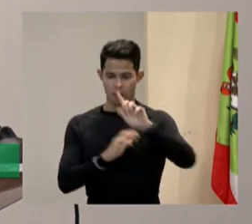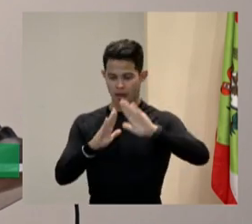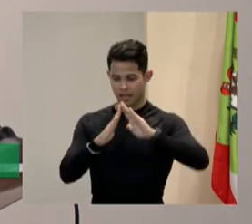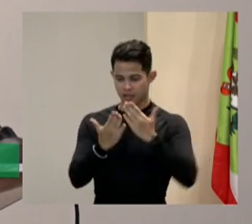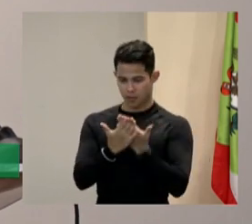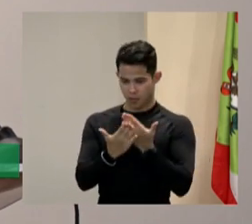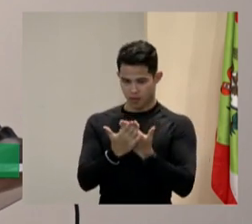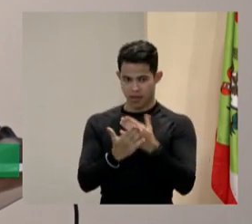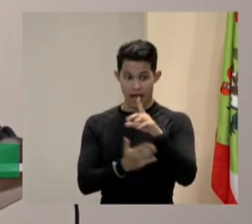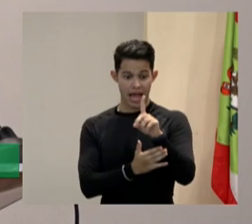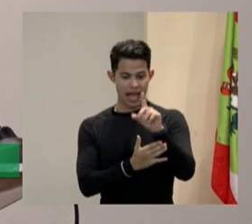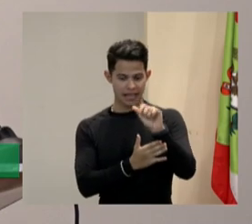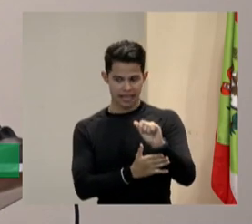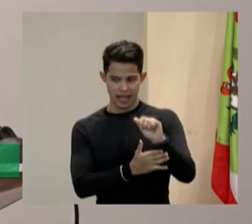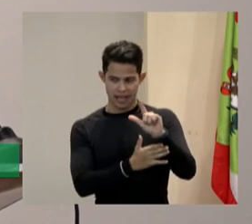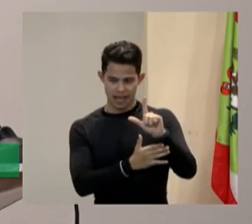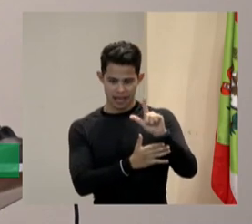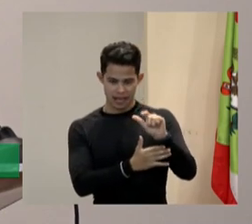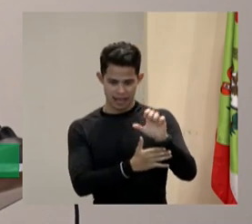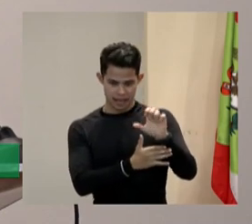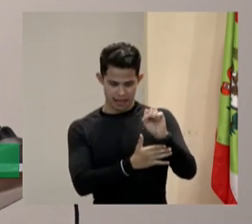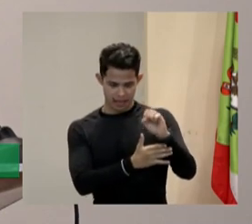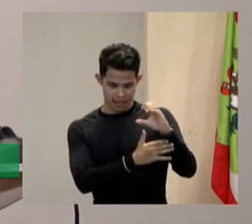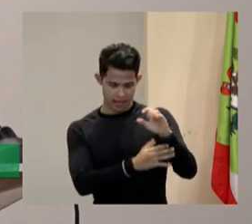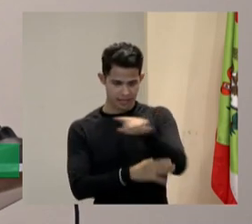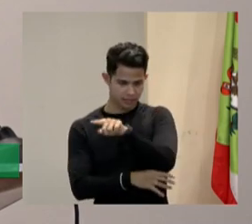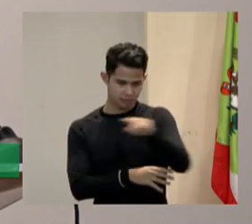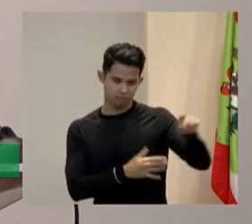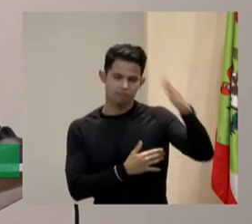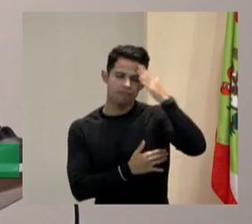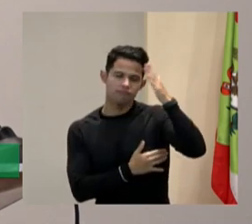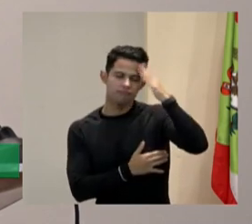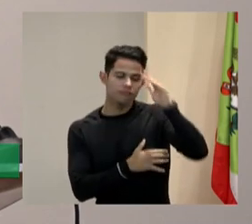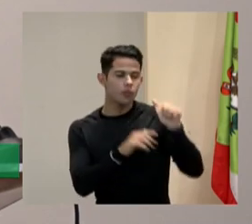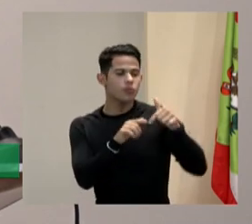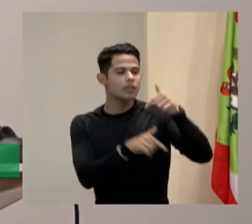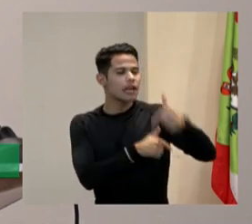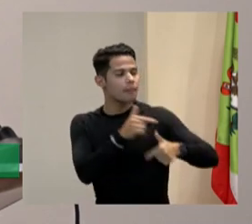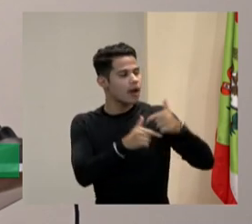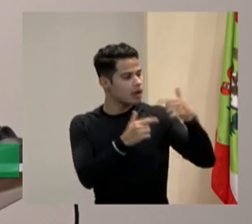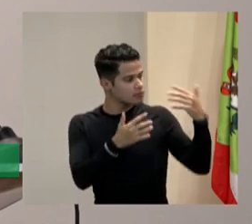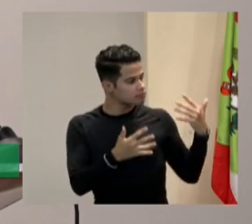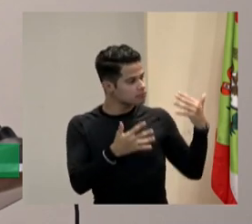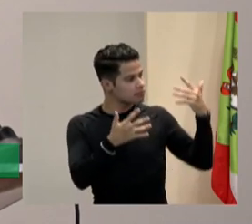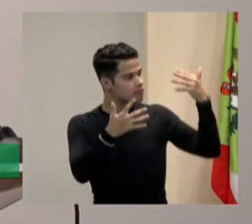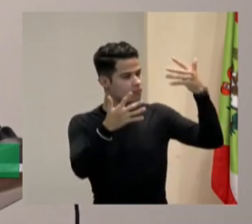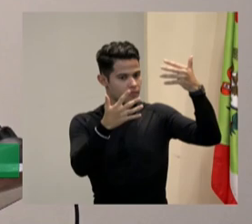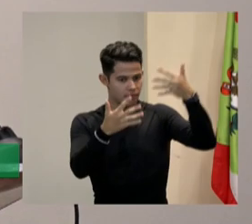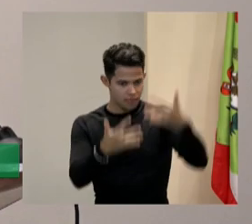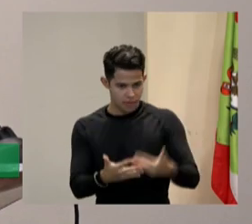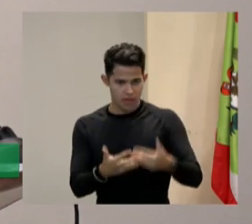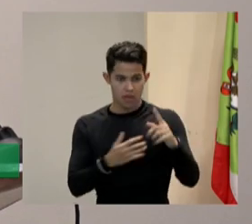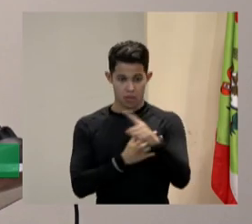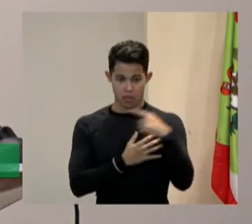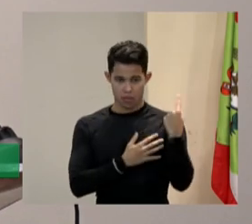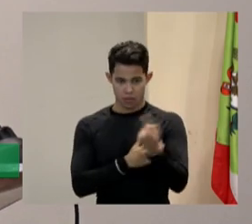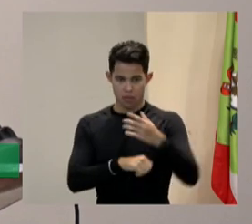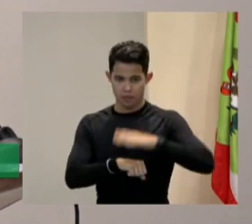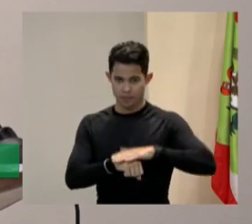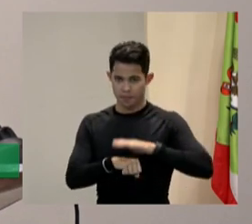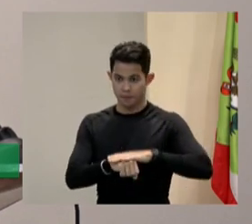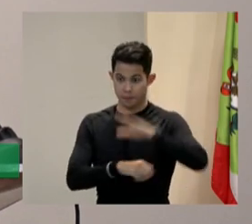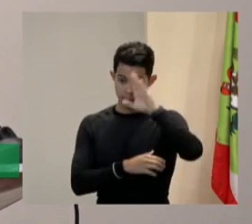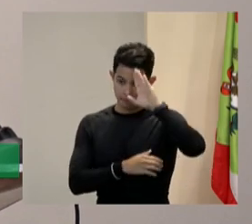arrobaescoladaalesc, para que vocês fiquem por dentro também das atividades que a gente vem realizando, e principalmente os